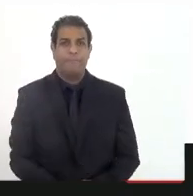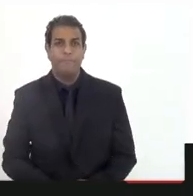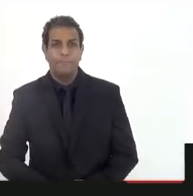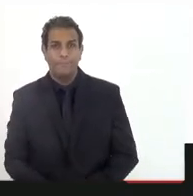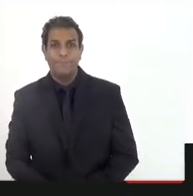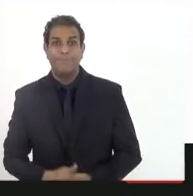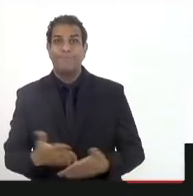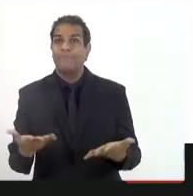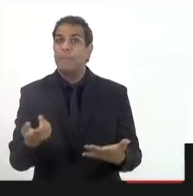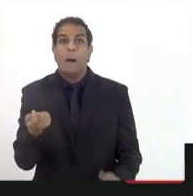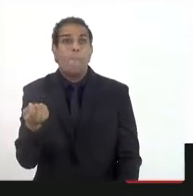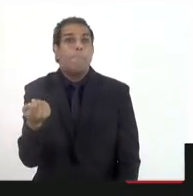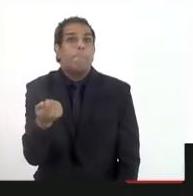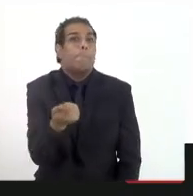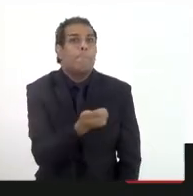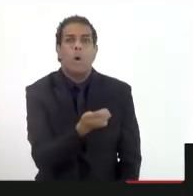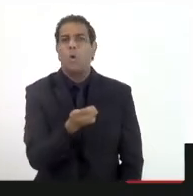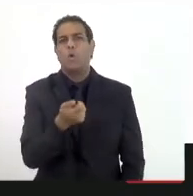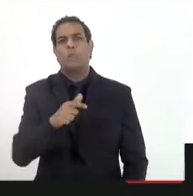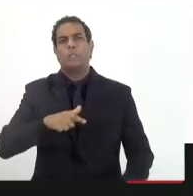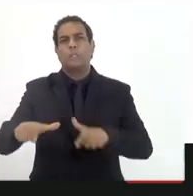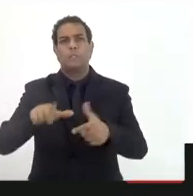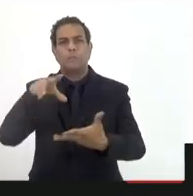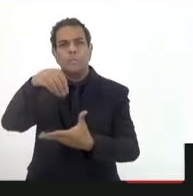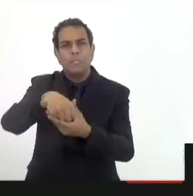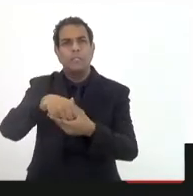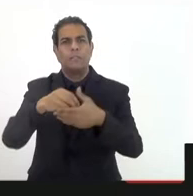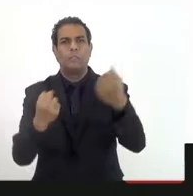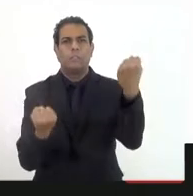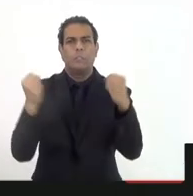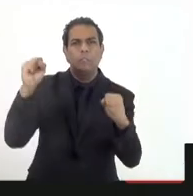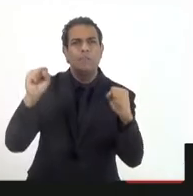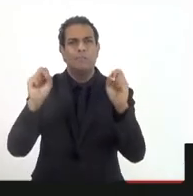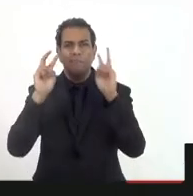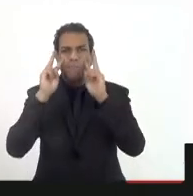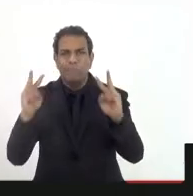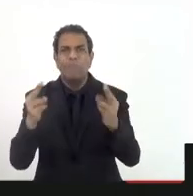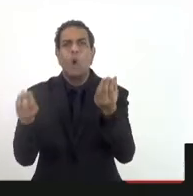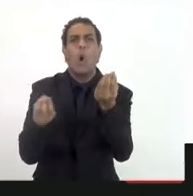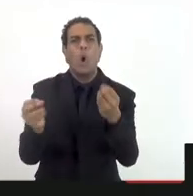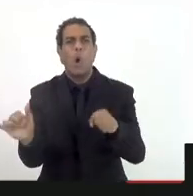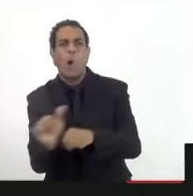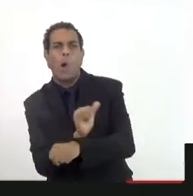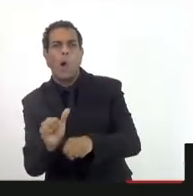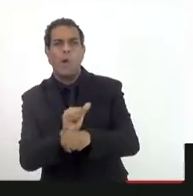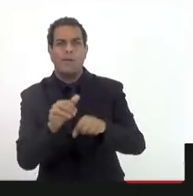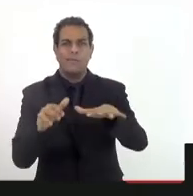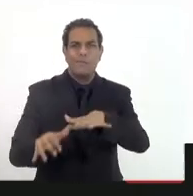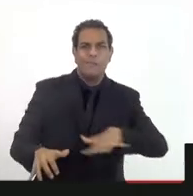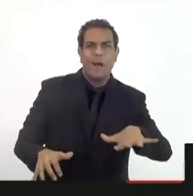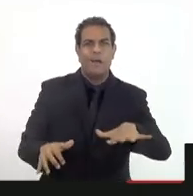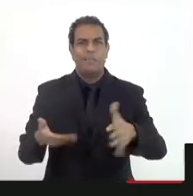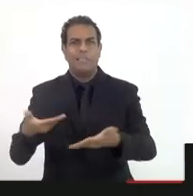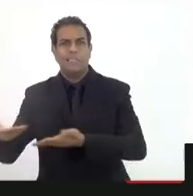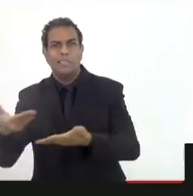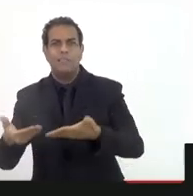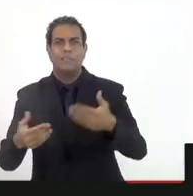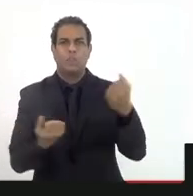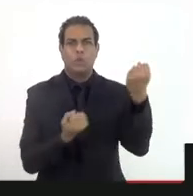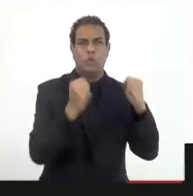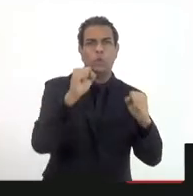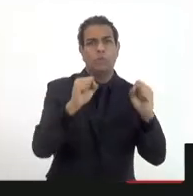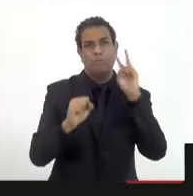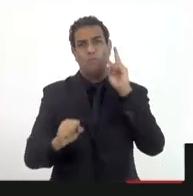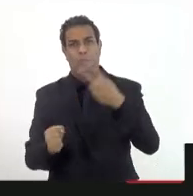Nós temos pouco emprego industrial e, hoje em dia, é muito difícil definir a fronteira entre indústria e serviço, mas a indústria continua